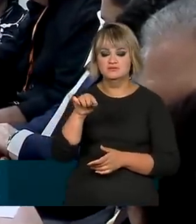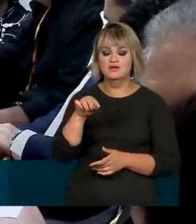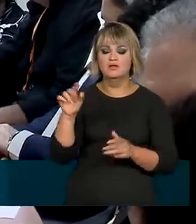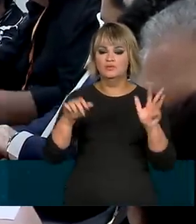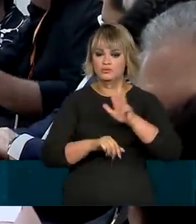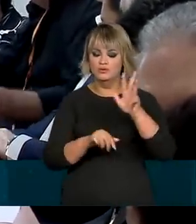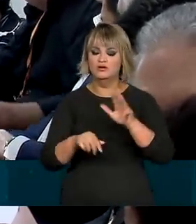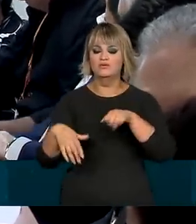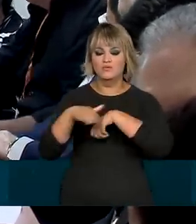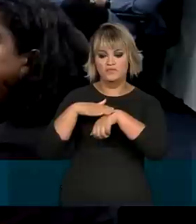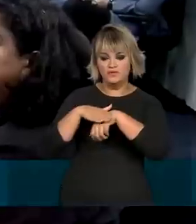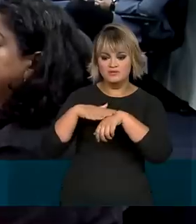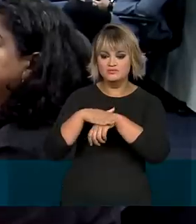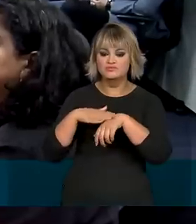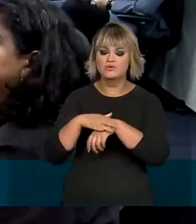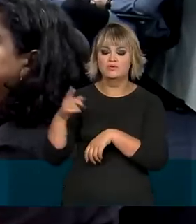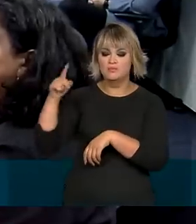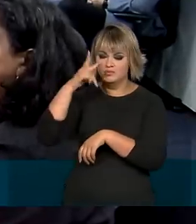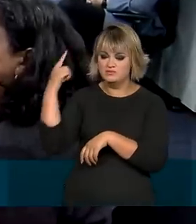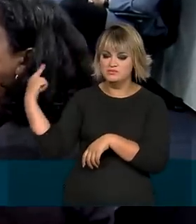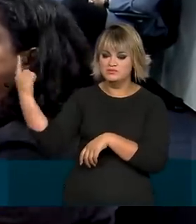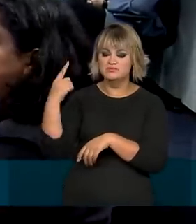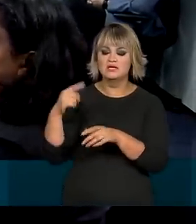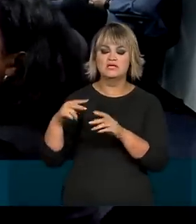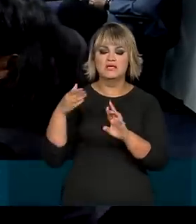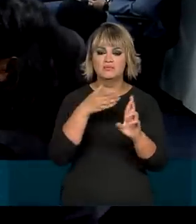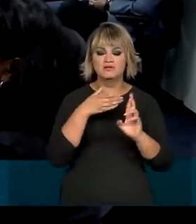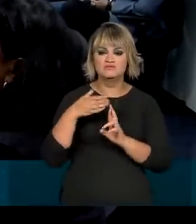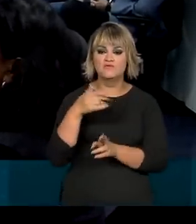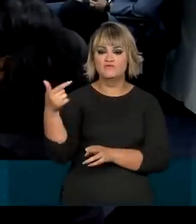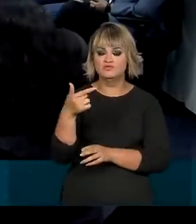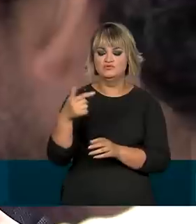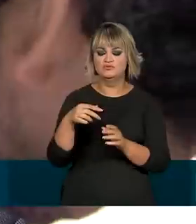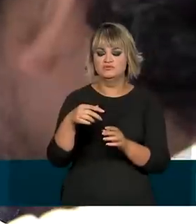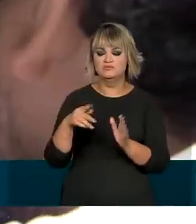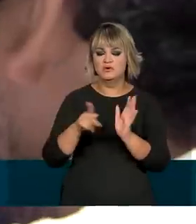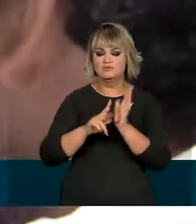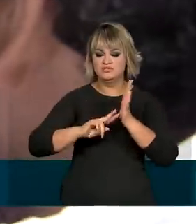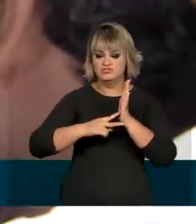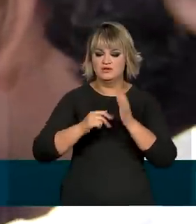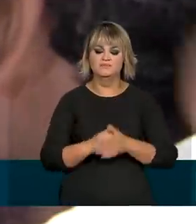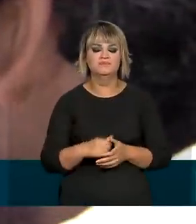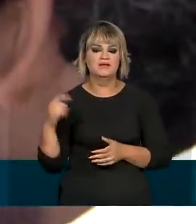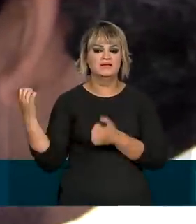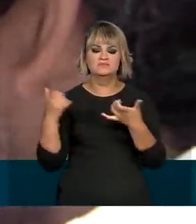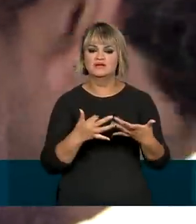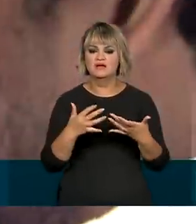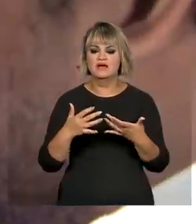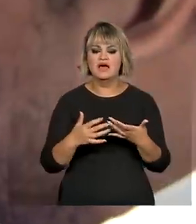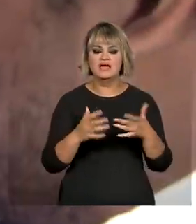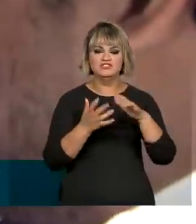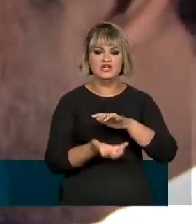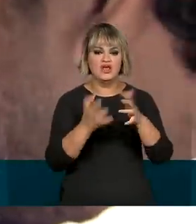Luiz Inácio Lula da Silva recebeu representantes de 22 entidades sindicais. Nós não queremos a revogação